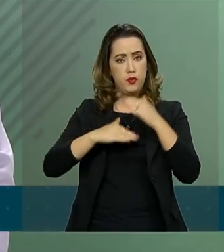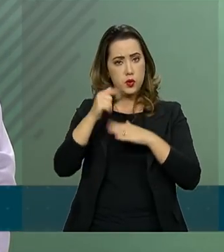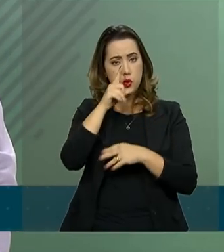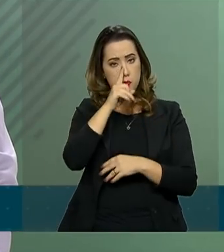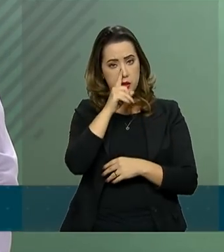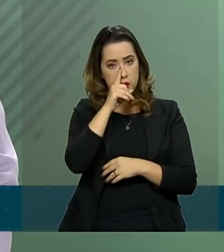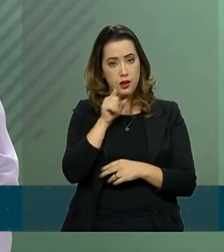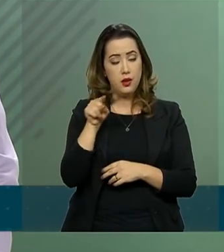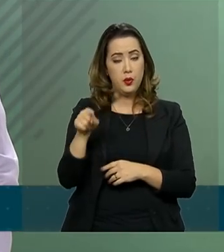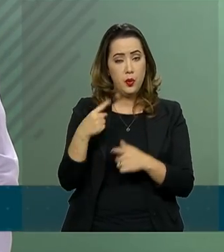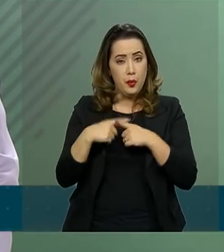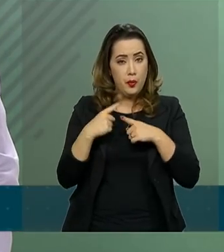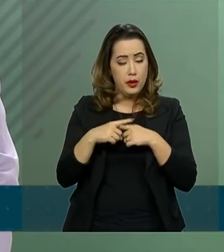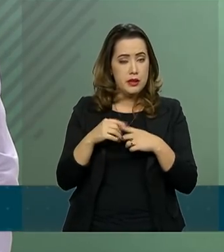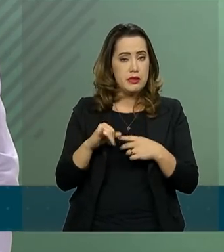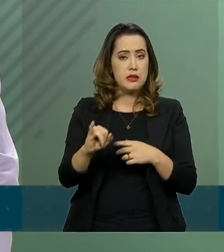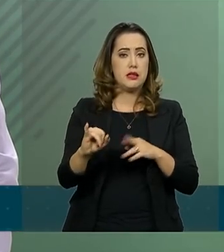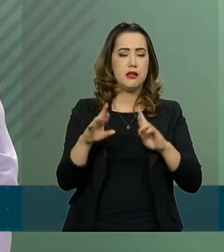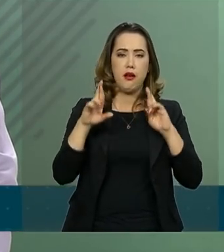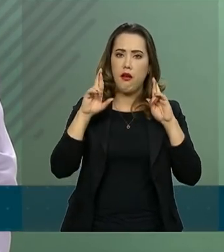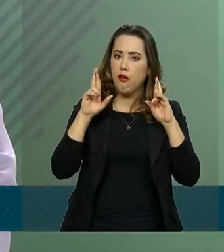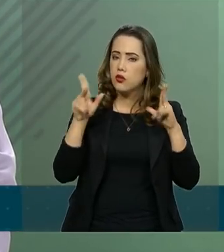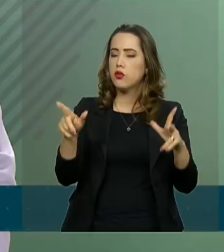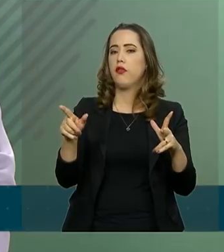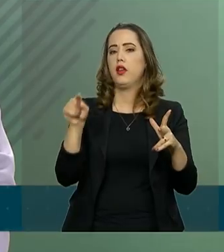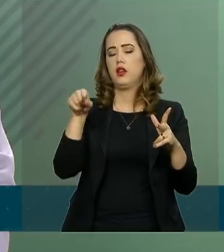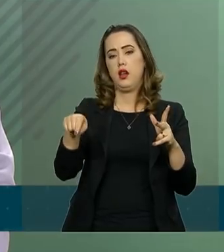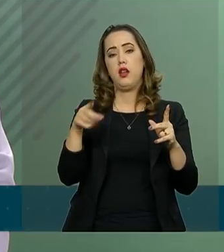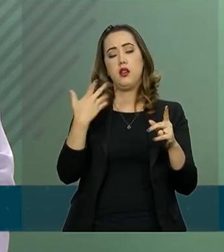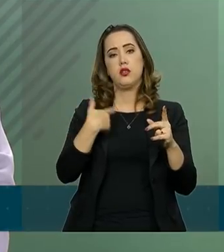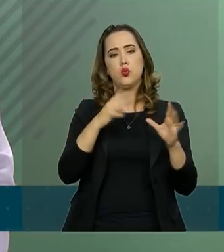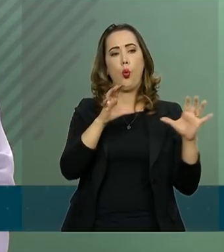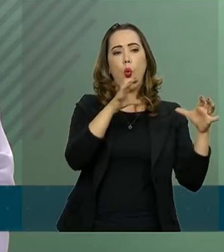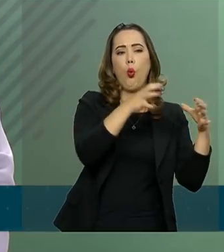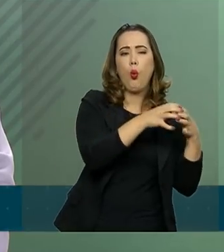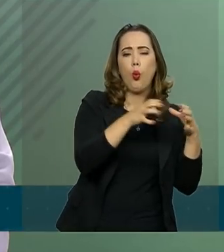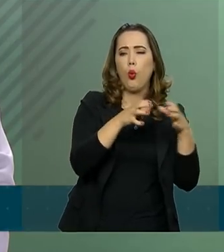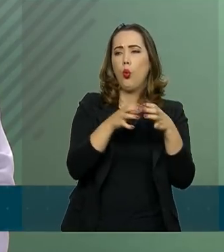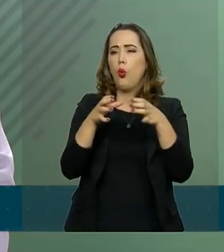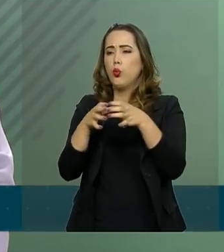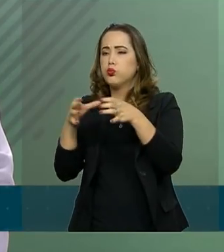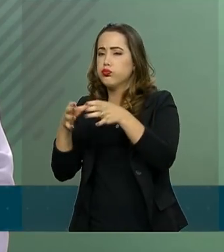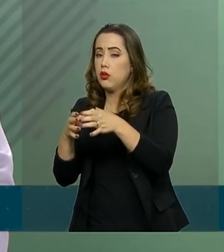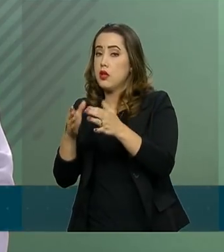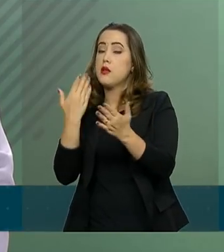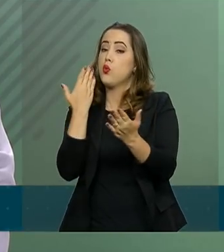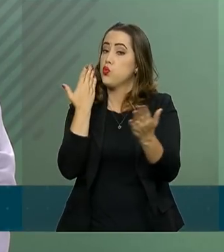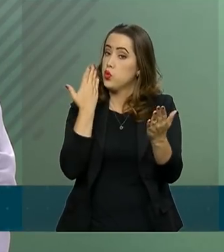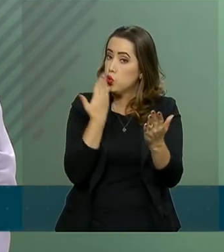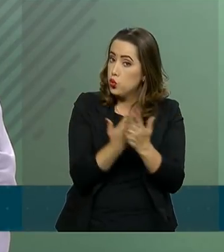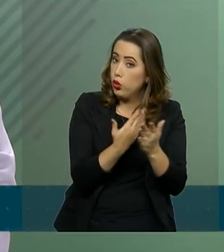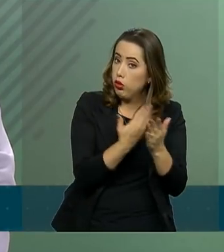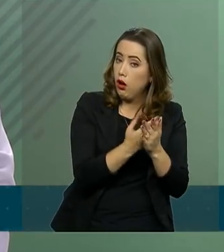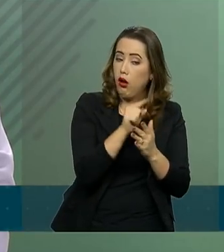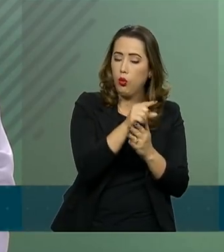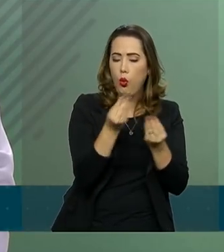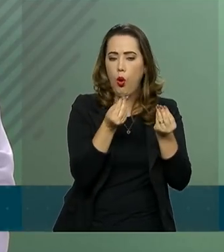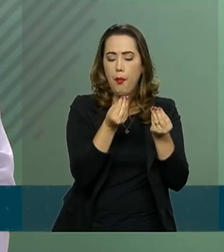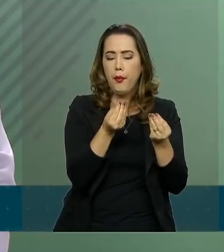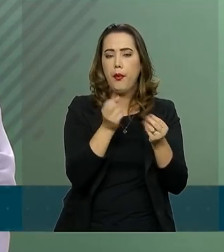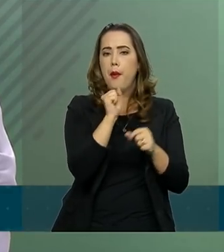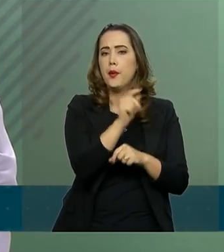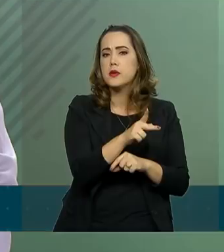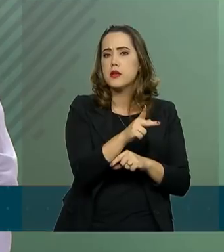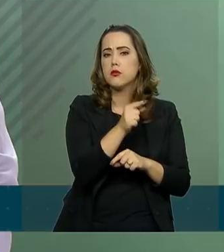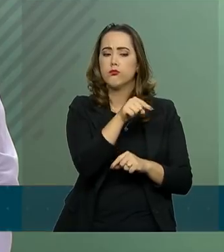diferenciadas das categorias estão sendo estudadas com rigor e negociadas